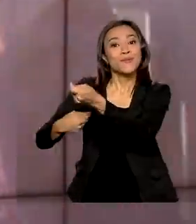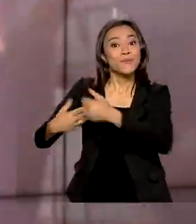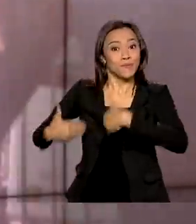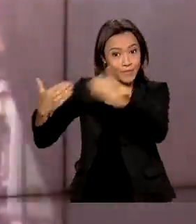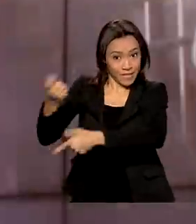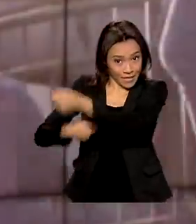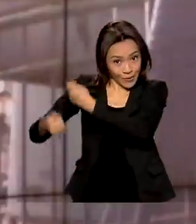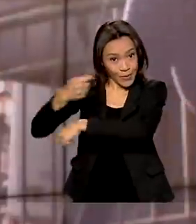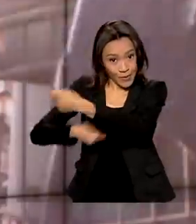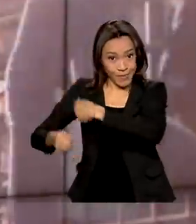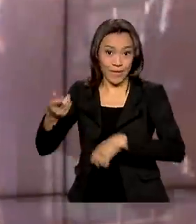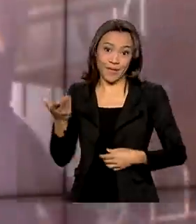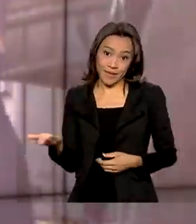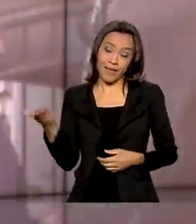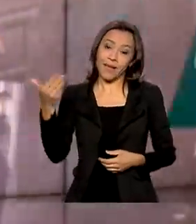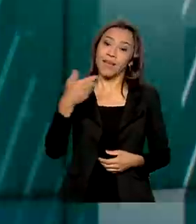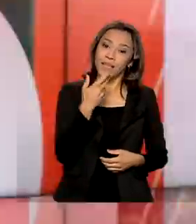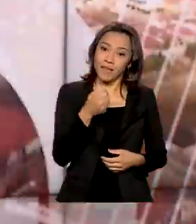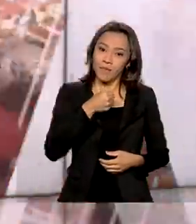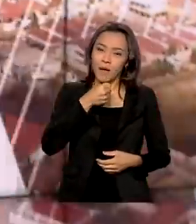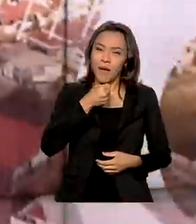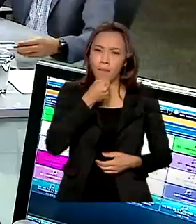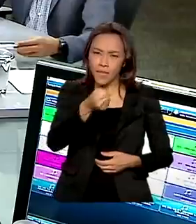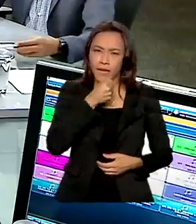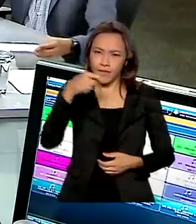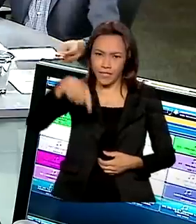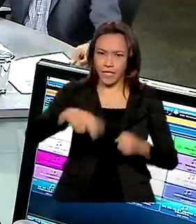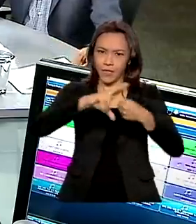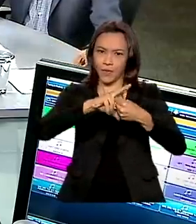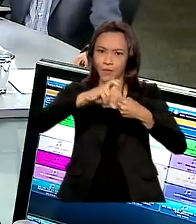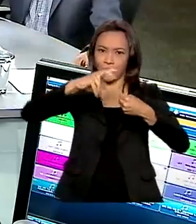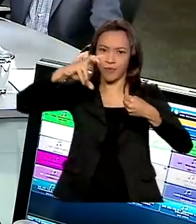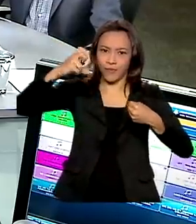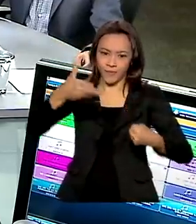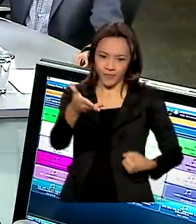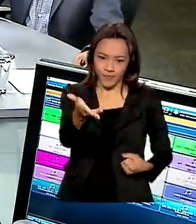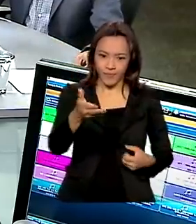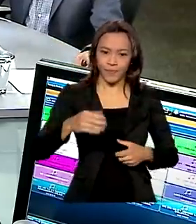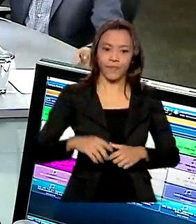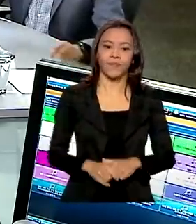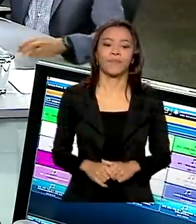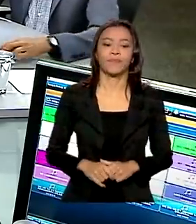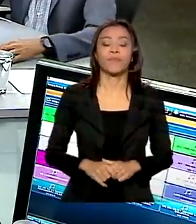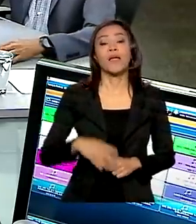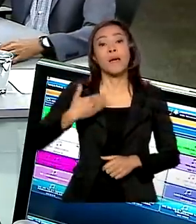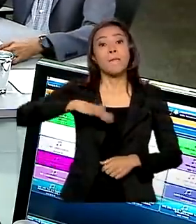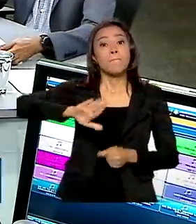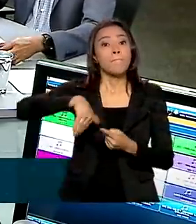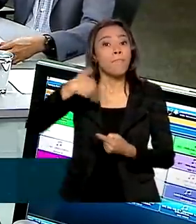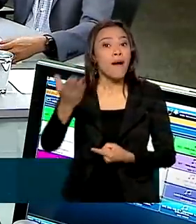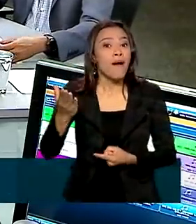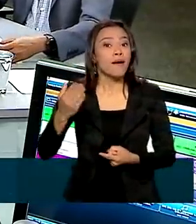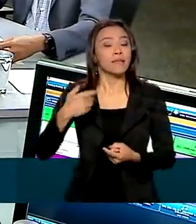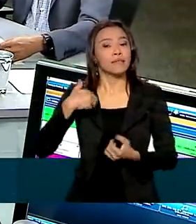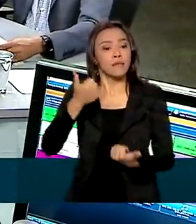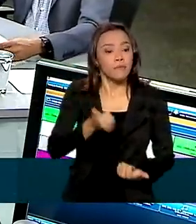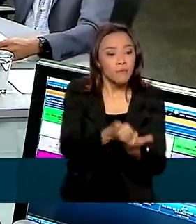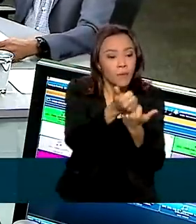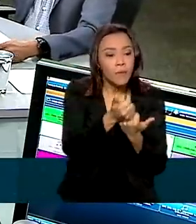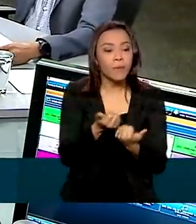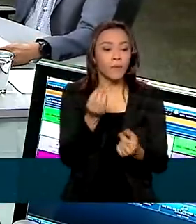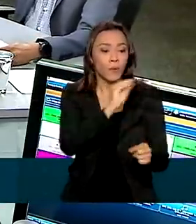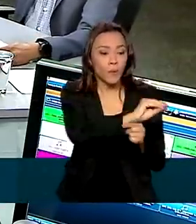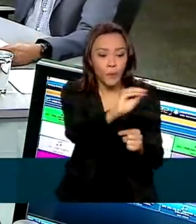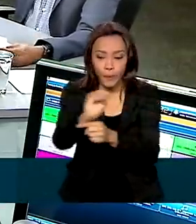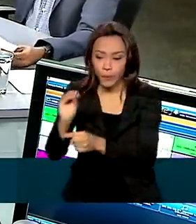da Costa, ao programa de rádio A Voz do Brasil. Muito mais crédito, proteção aos desamparados com o